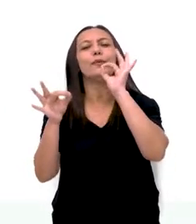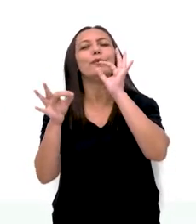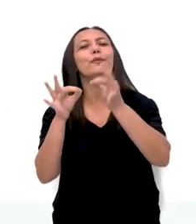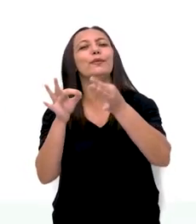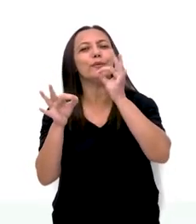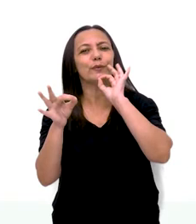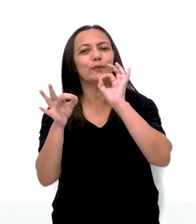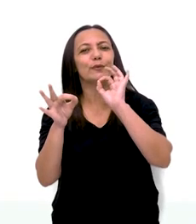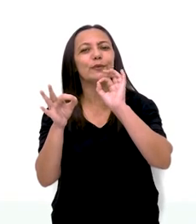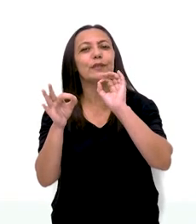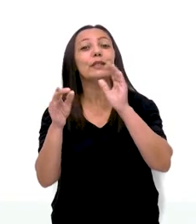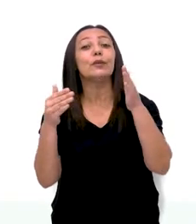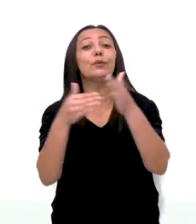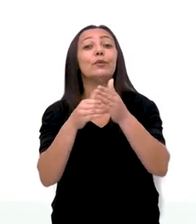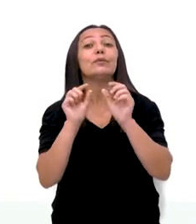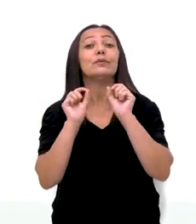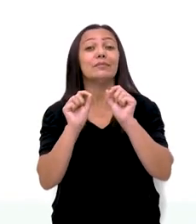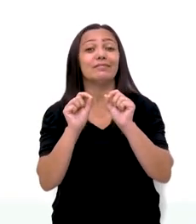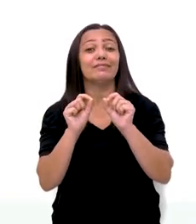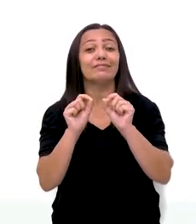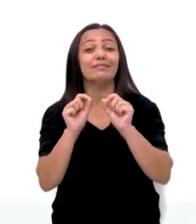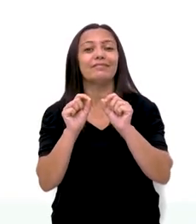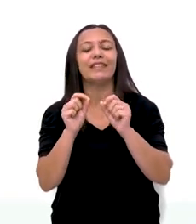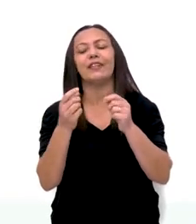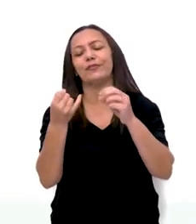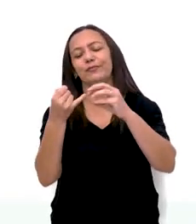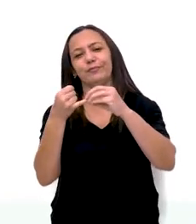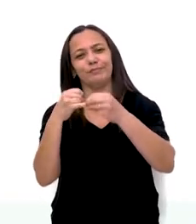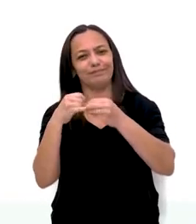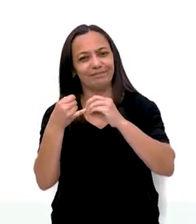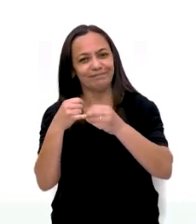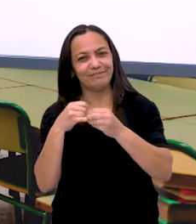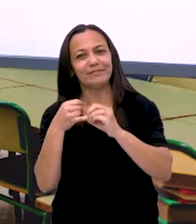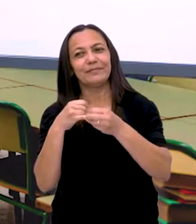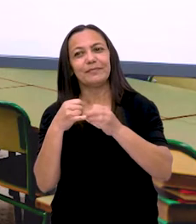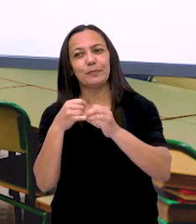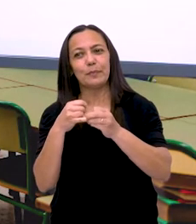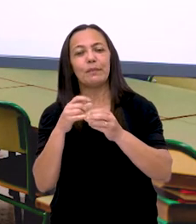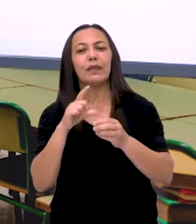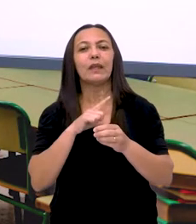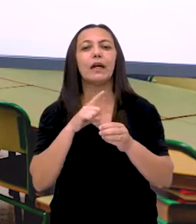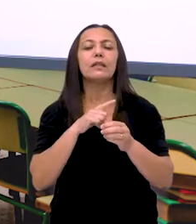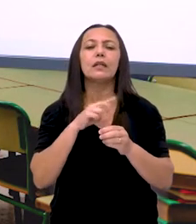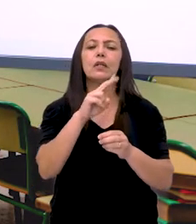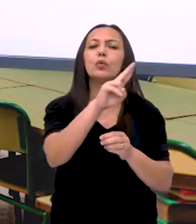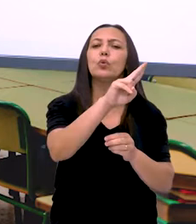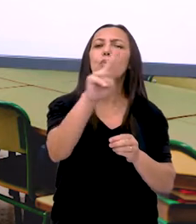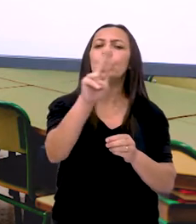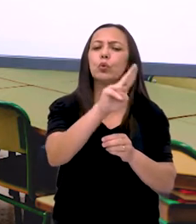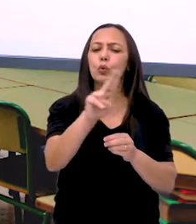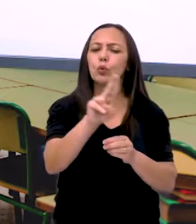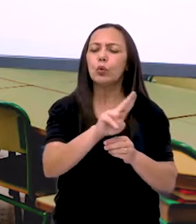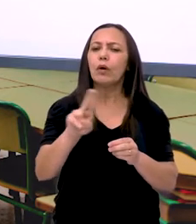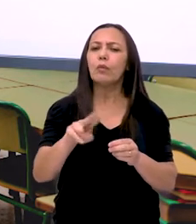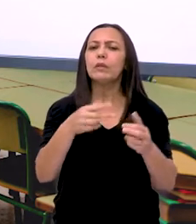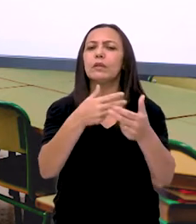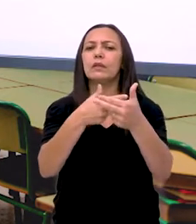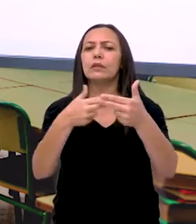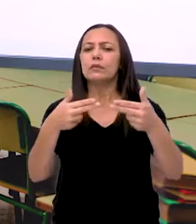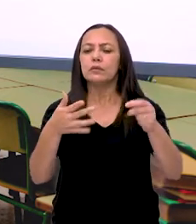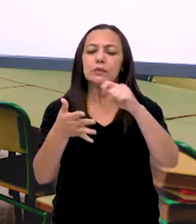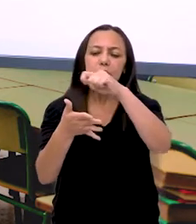uva. E por último, o feijão. Então nós temos aqui o nome dos produtos